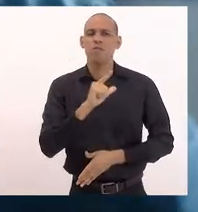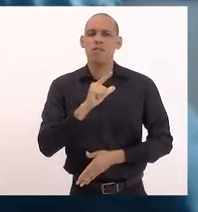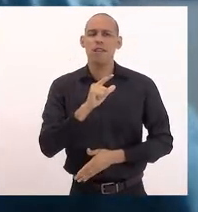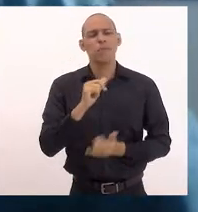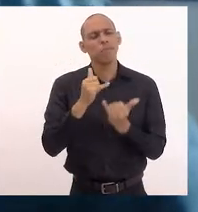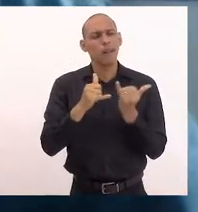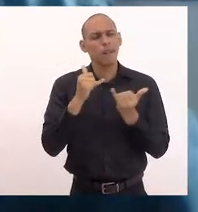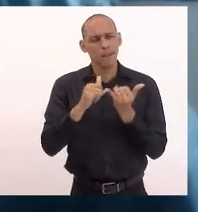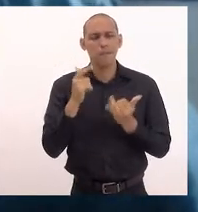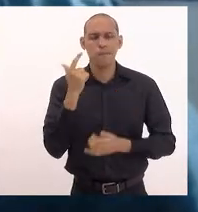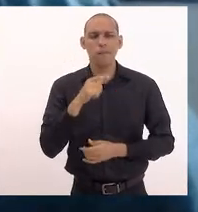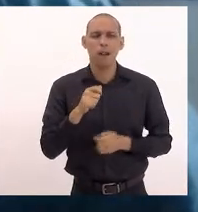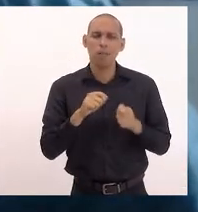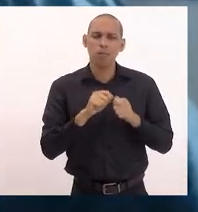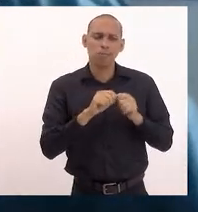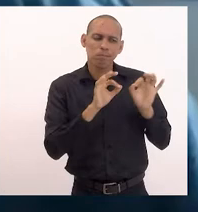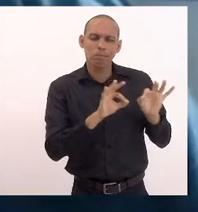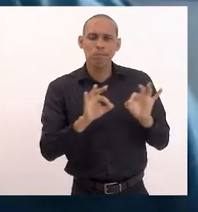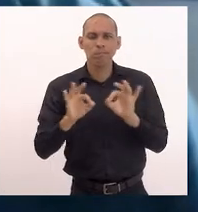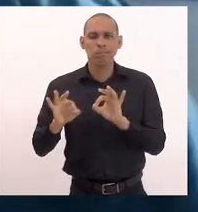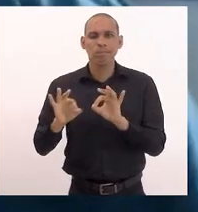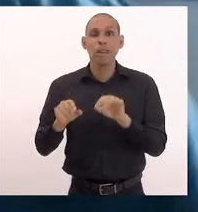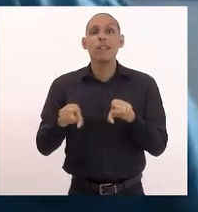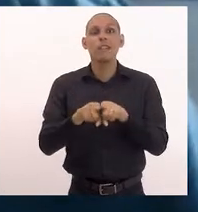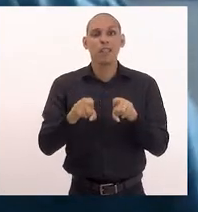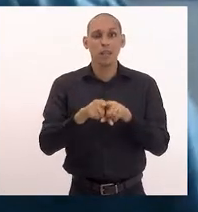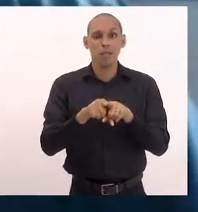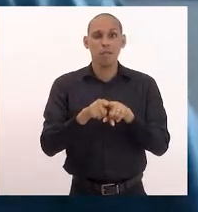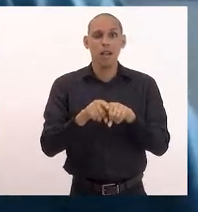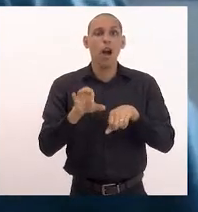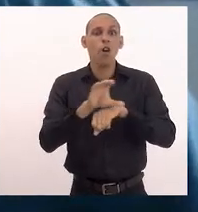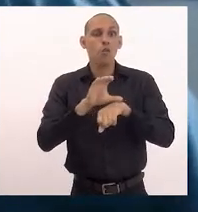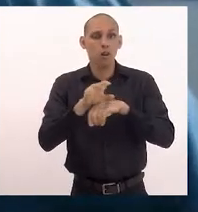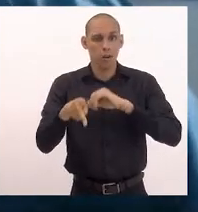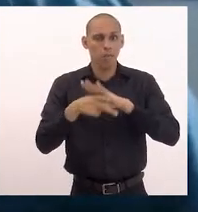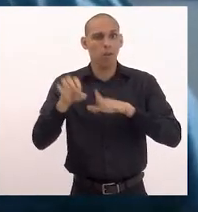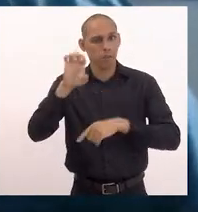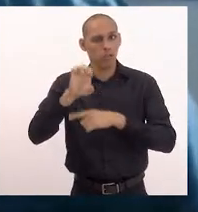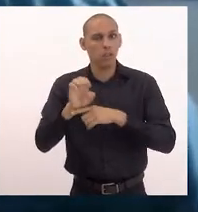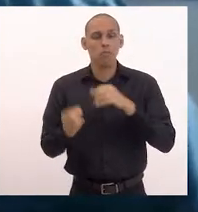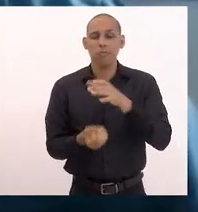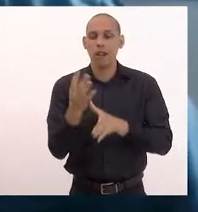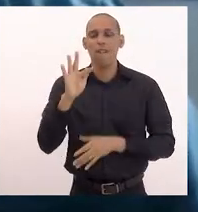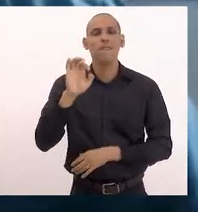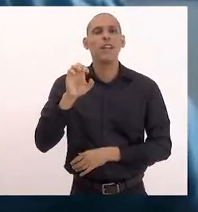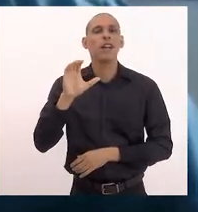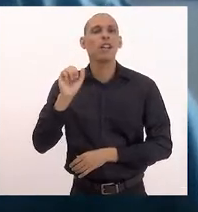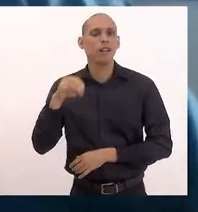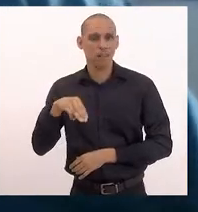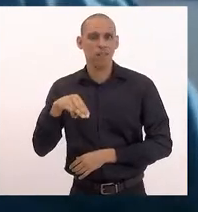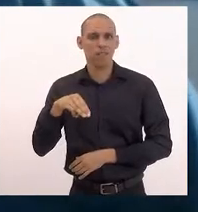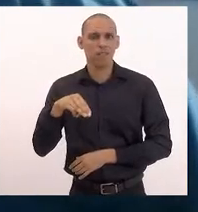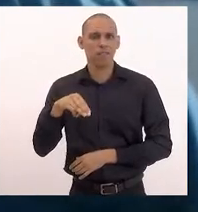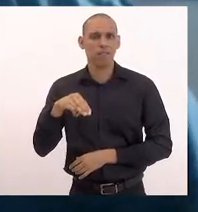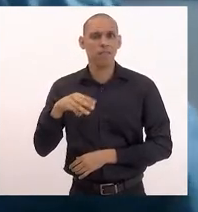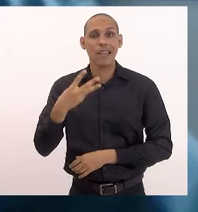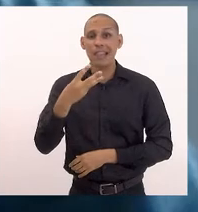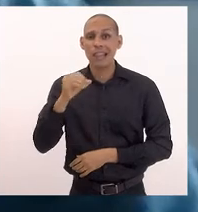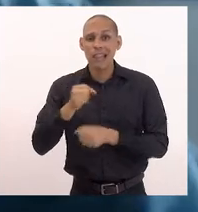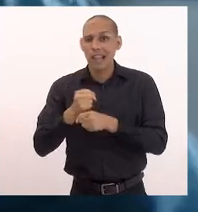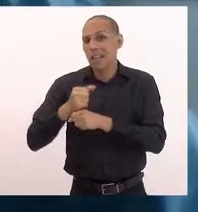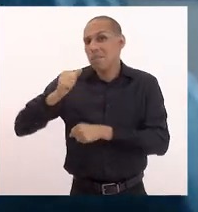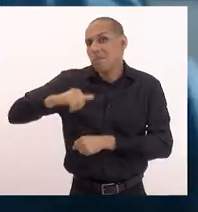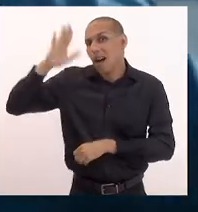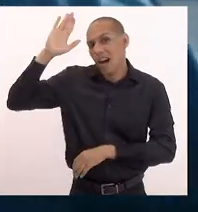cumprida. Também, na Constituição Estadual, criamos o FECAM. Isso tem mais de 30 anos.